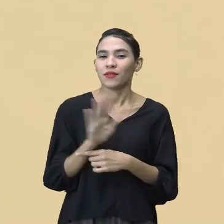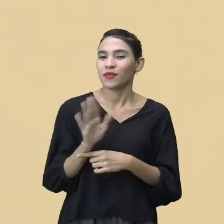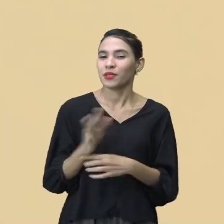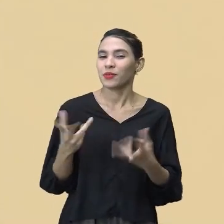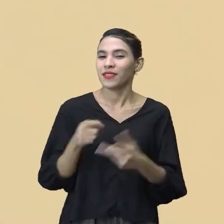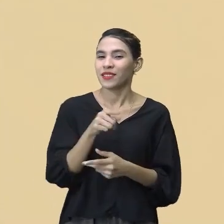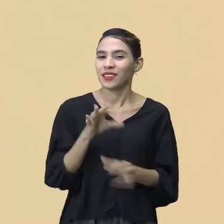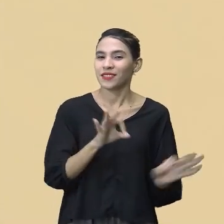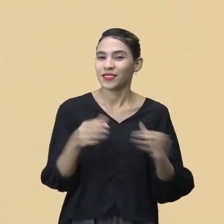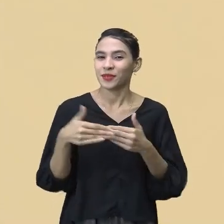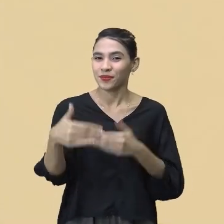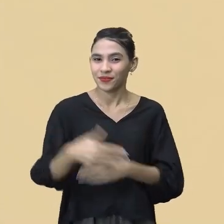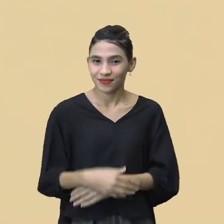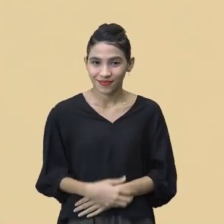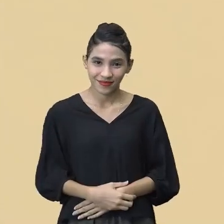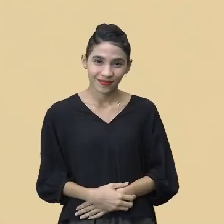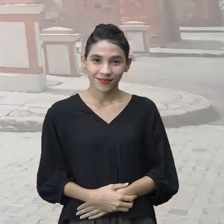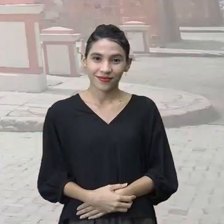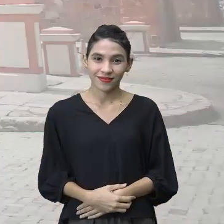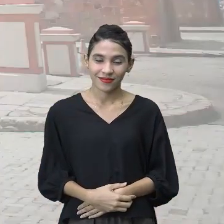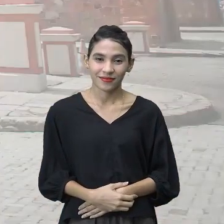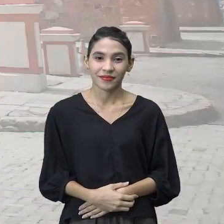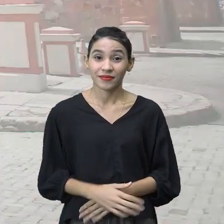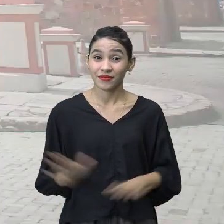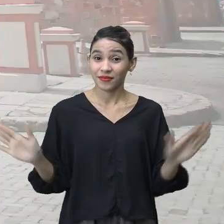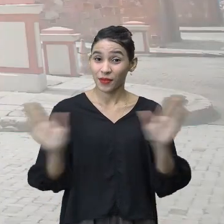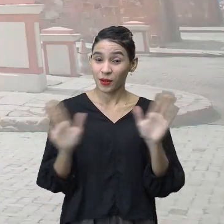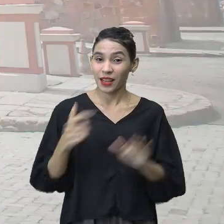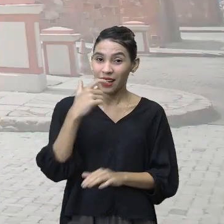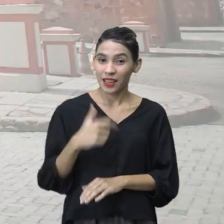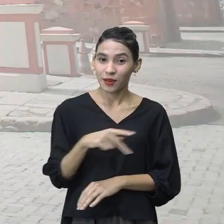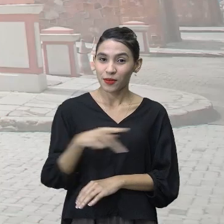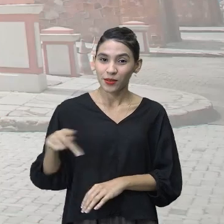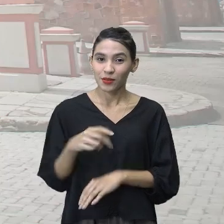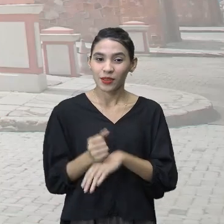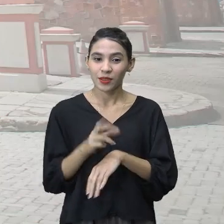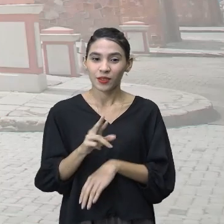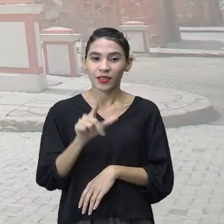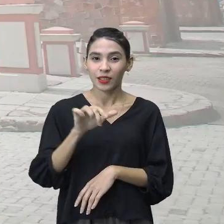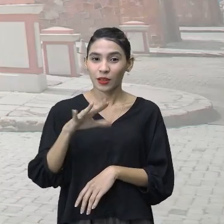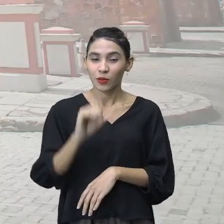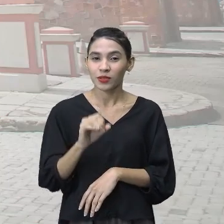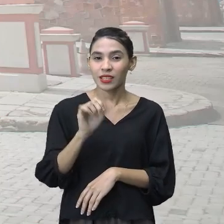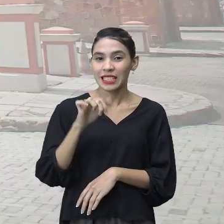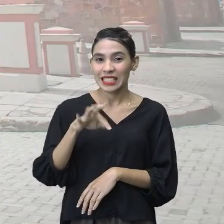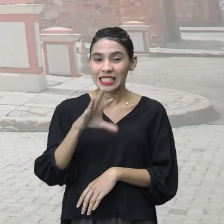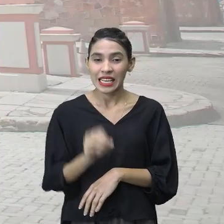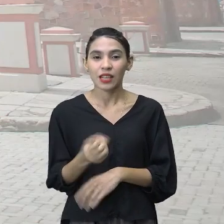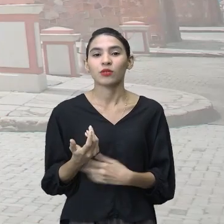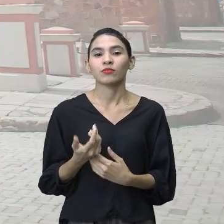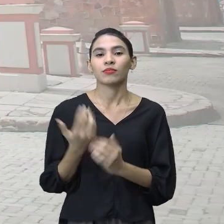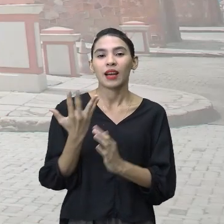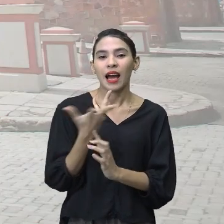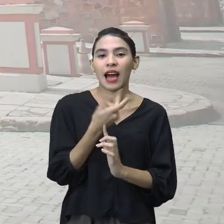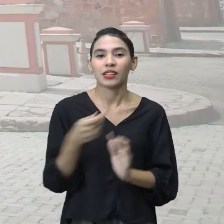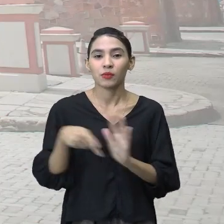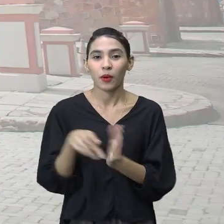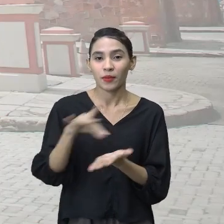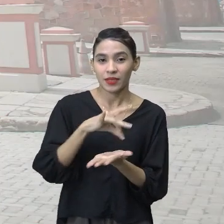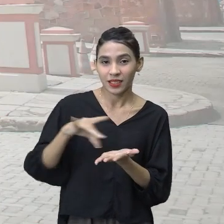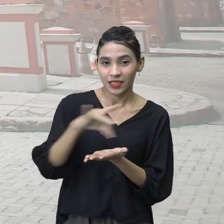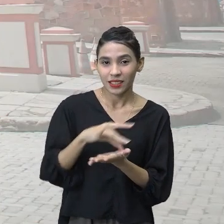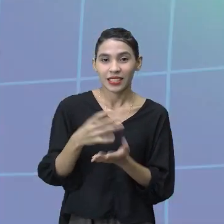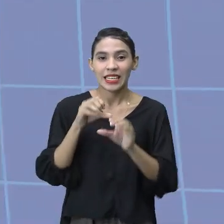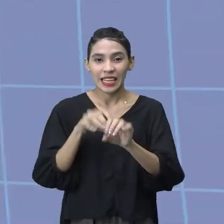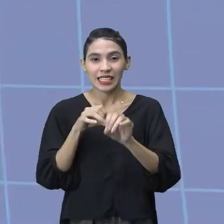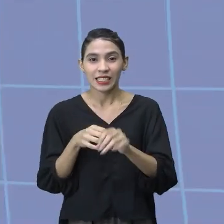eu quero que vocês assistam agora. Olá, eu sou a professora doutora Lúcia Santos, professora de arte do Centro de Mídia de Educação